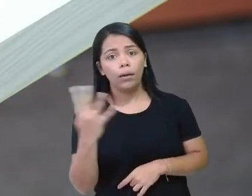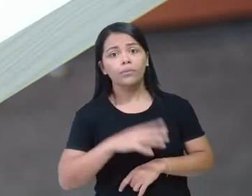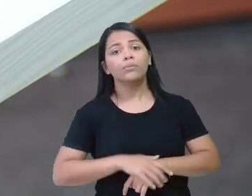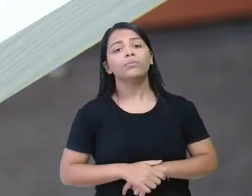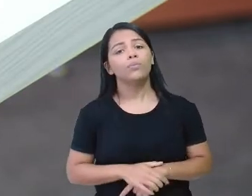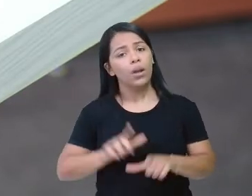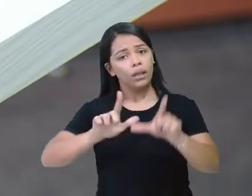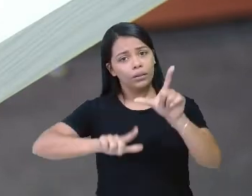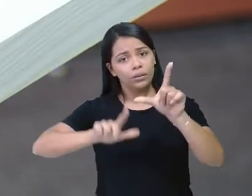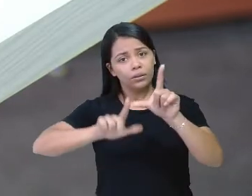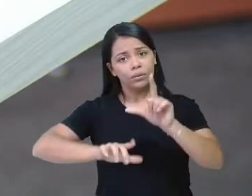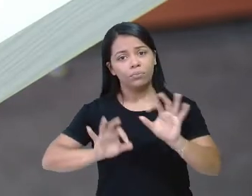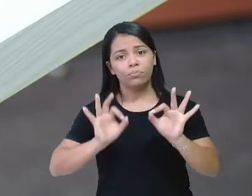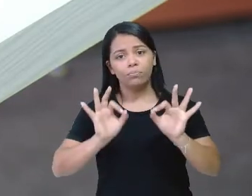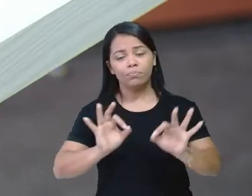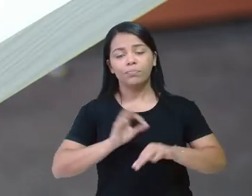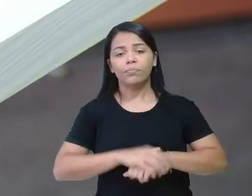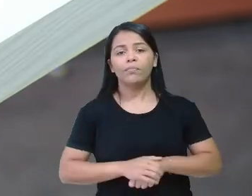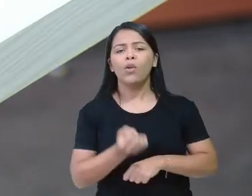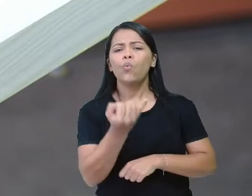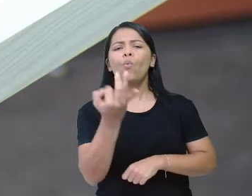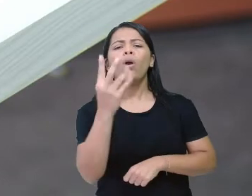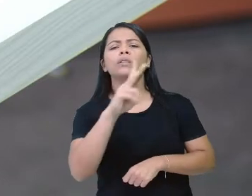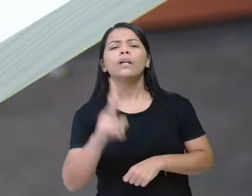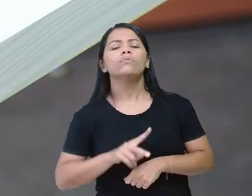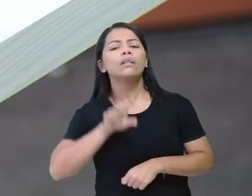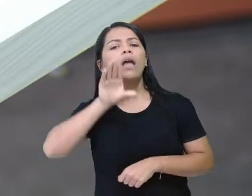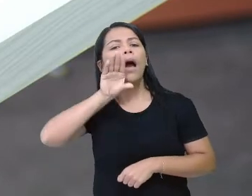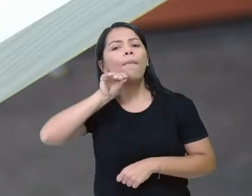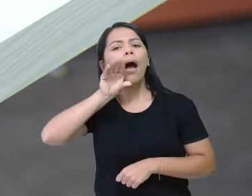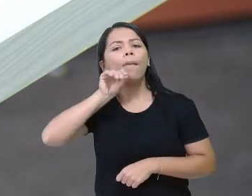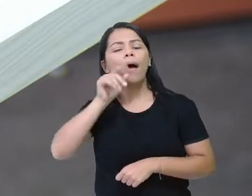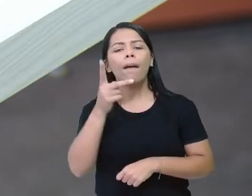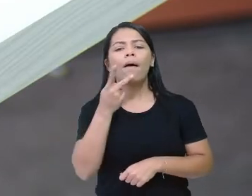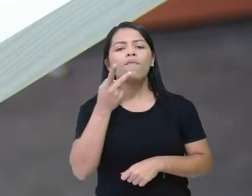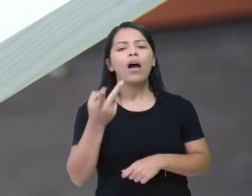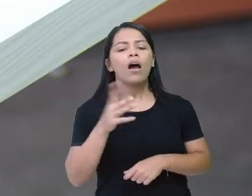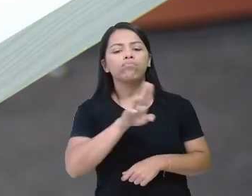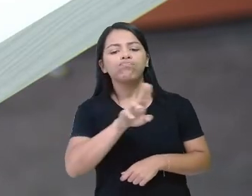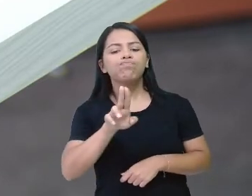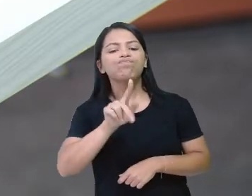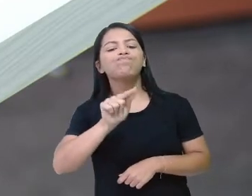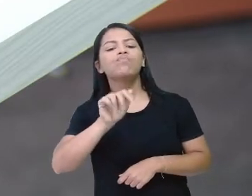letrinhas. Quatro letrinhas. E quantas vezes eu abro a boca para dizer o nome gato?